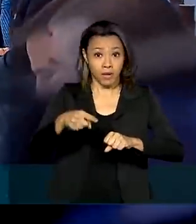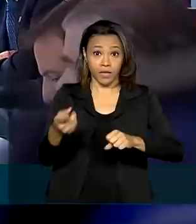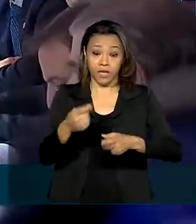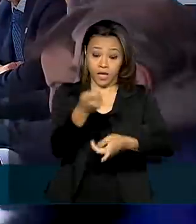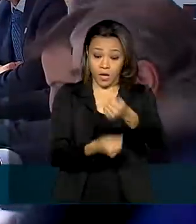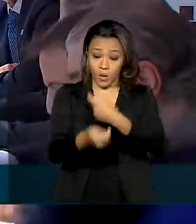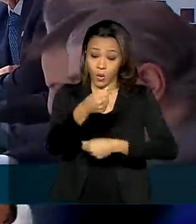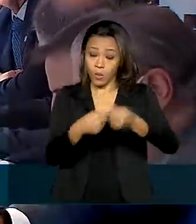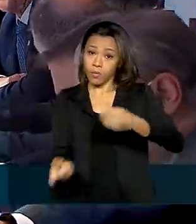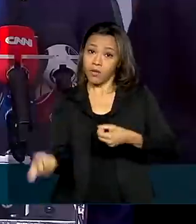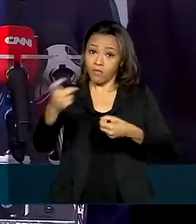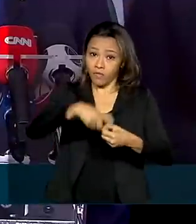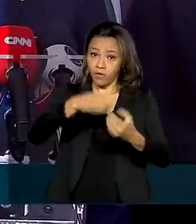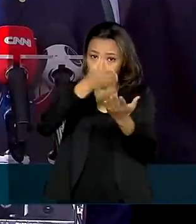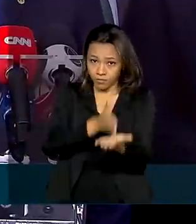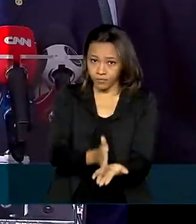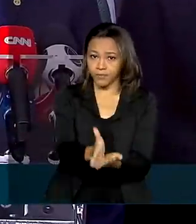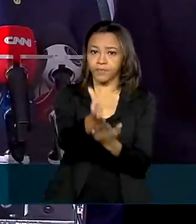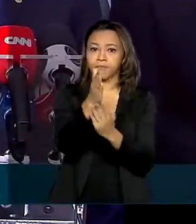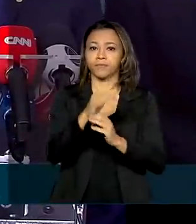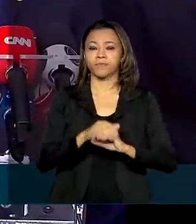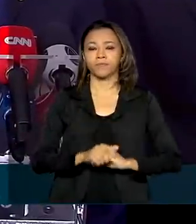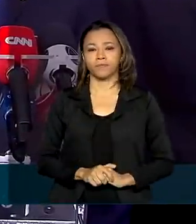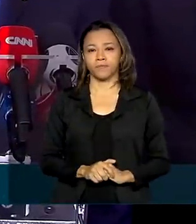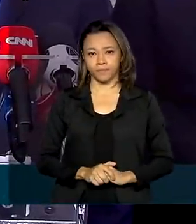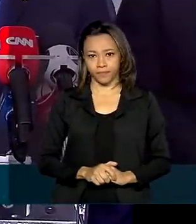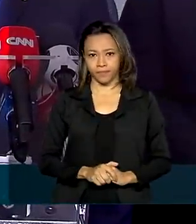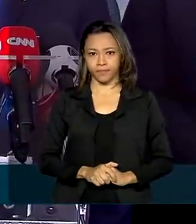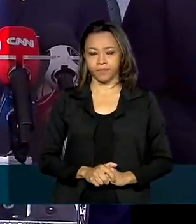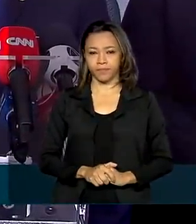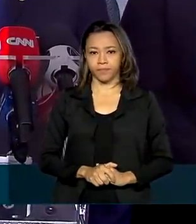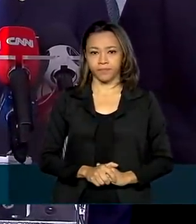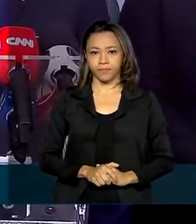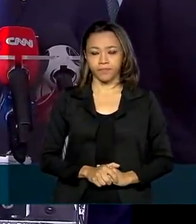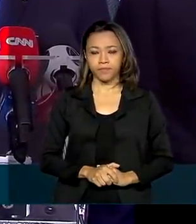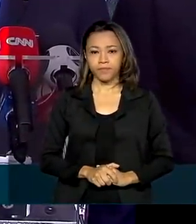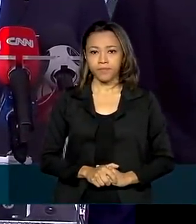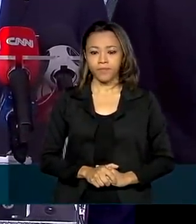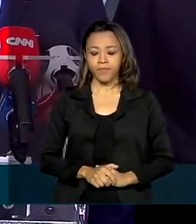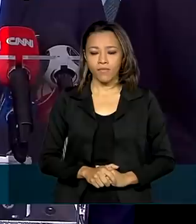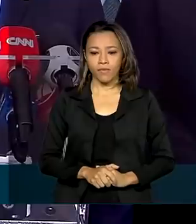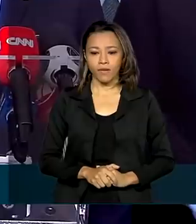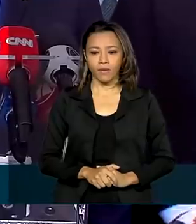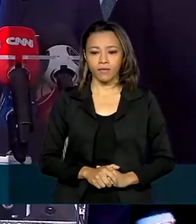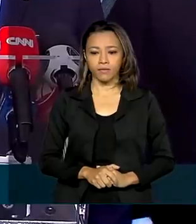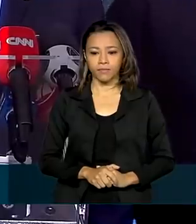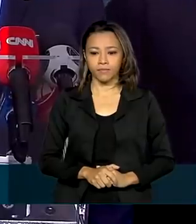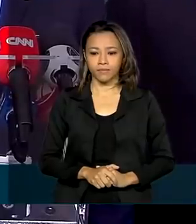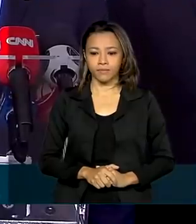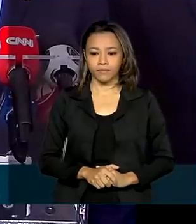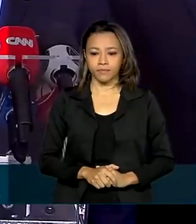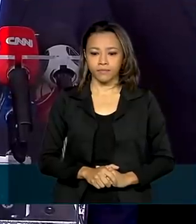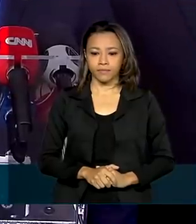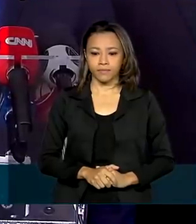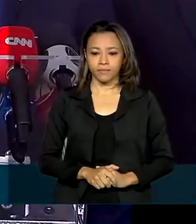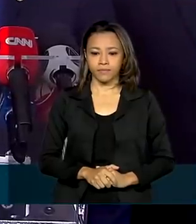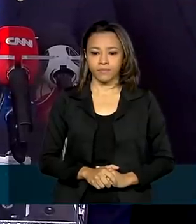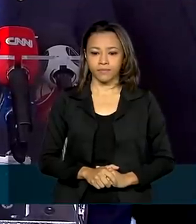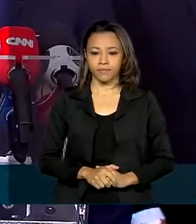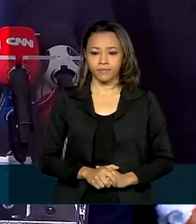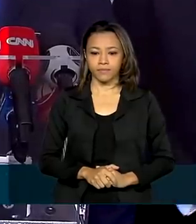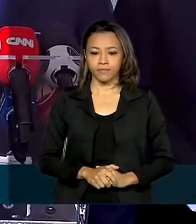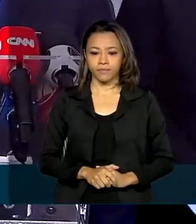trilhos no pós-pandemia. Recuperar os empregos, atender aqueles conhecidos agora como